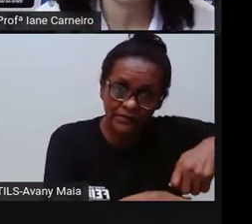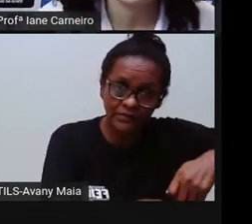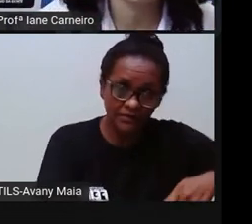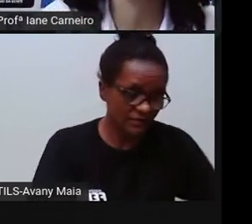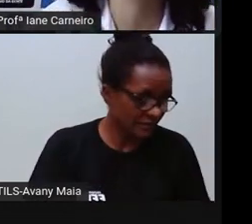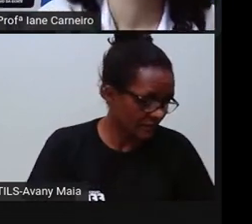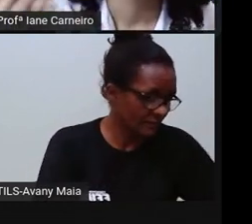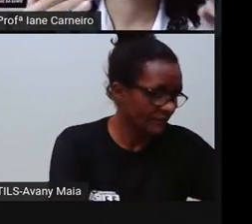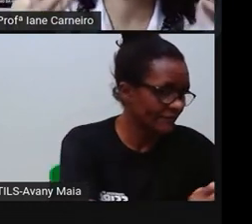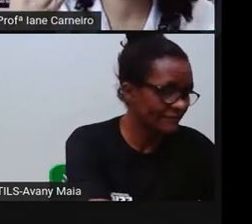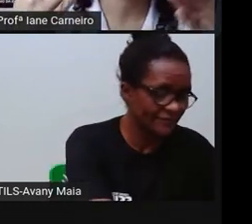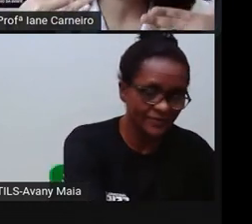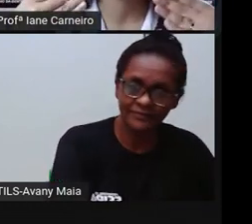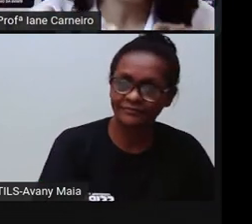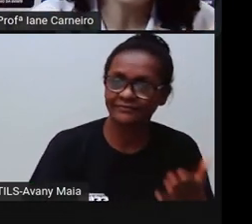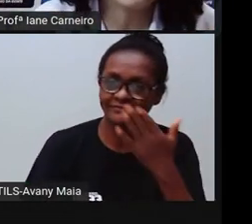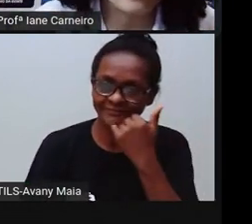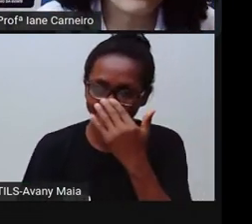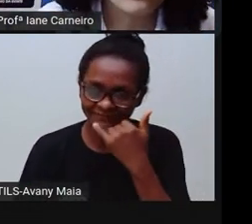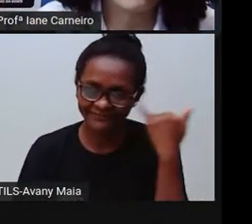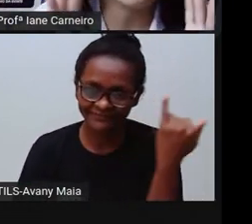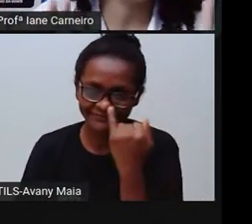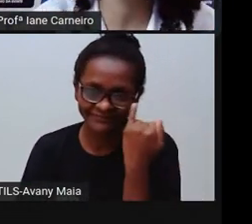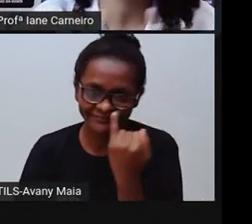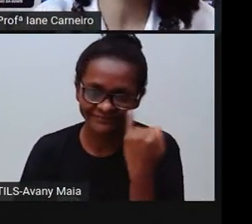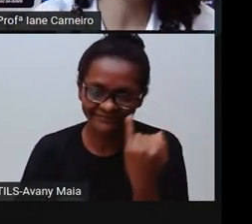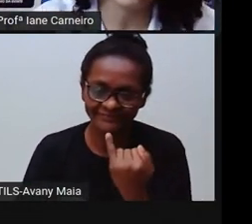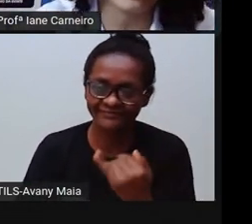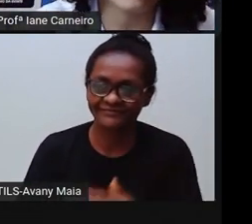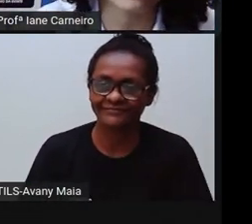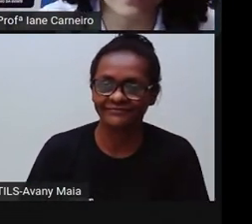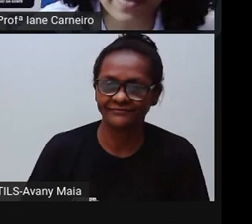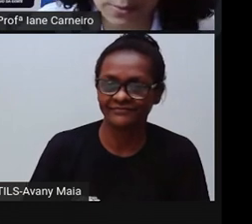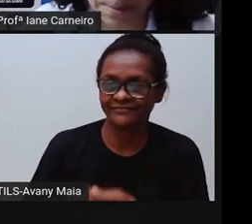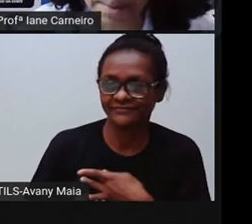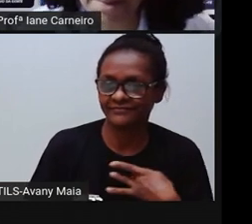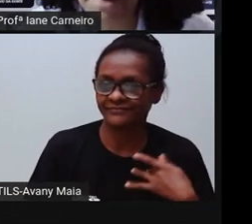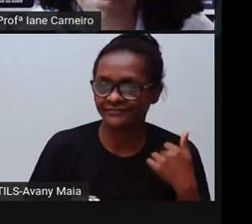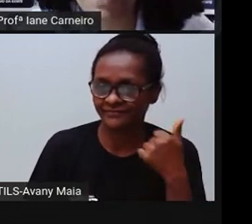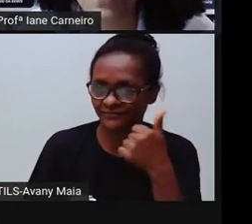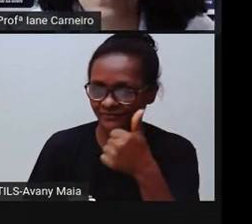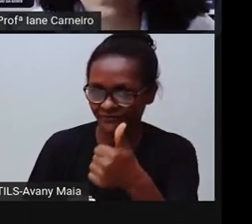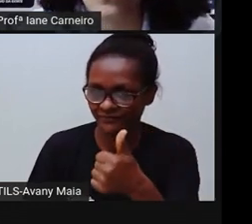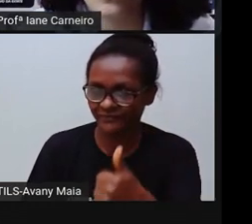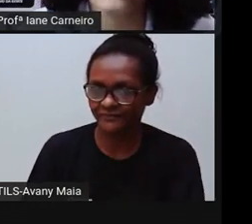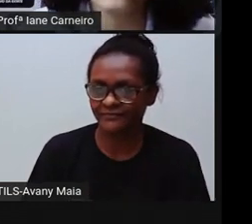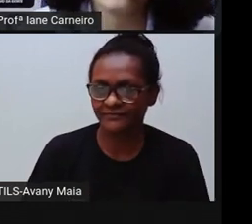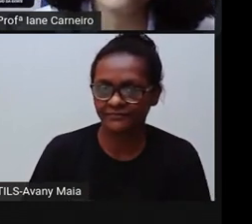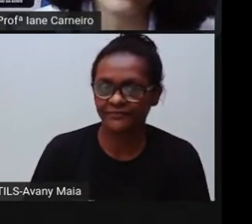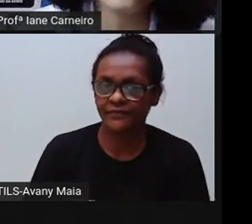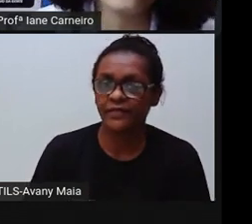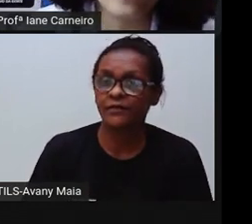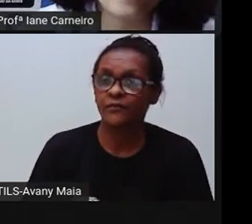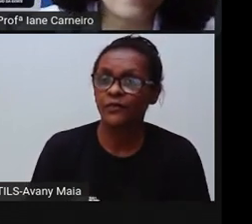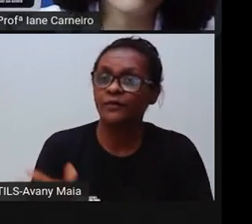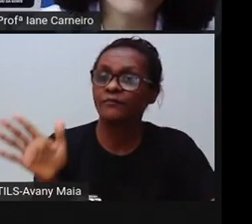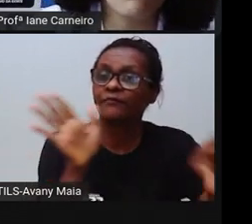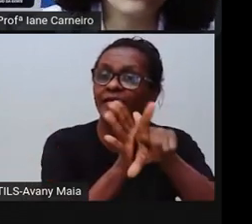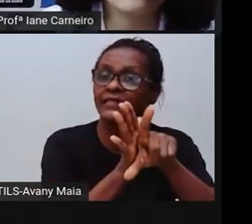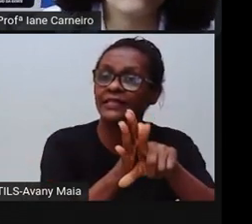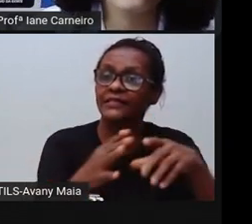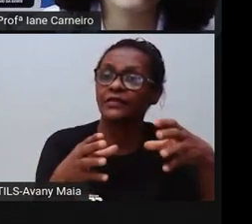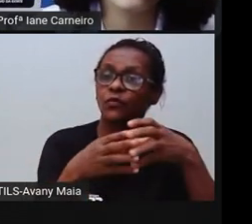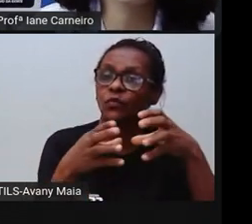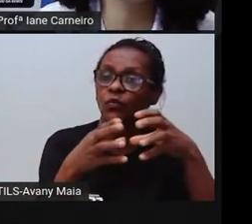alguns momentos, mas é papel do adulto garantir isso aí, tá certo? Ó, e o adulto, cabe